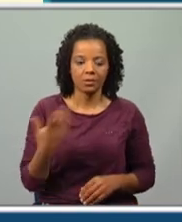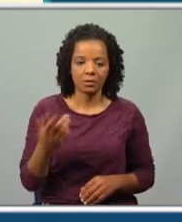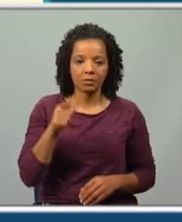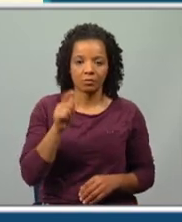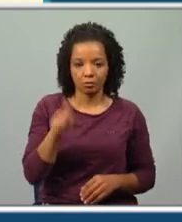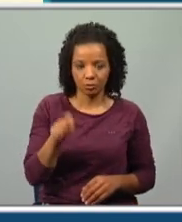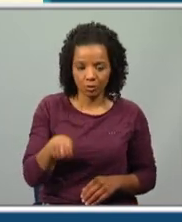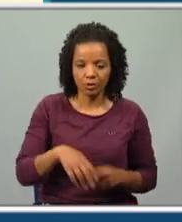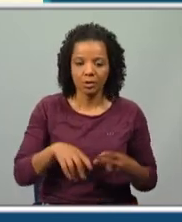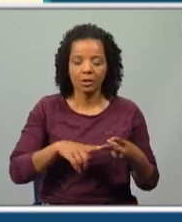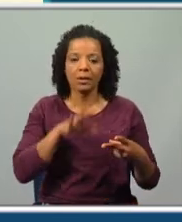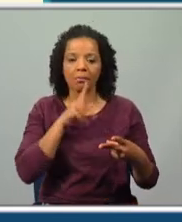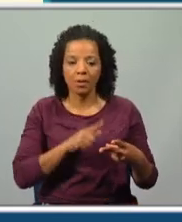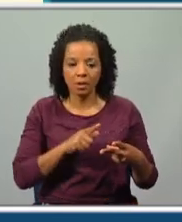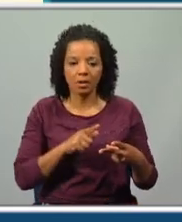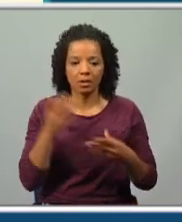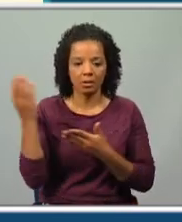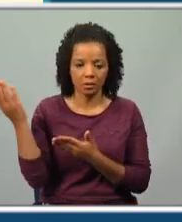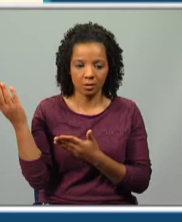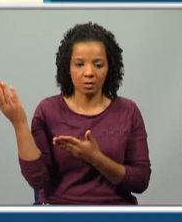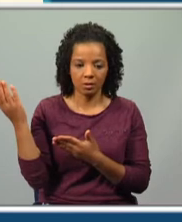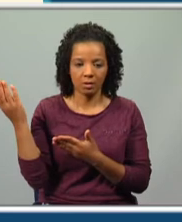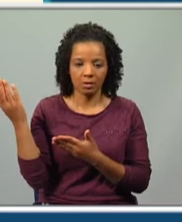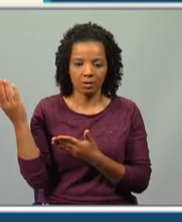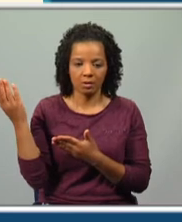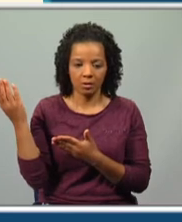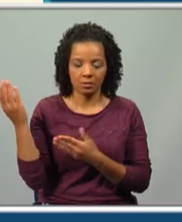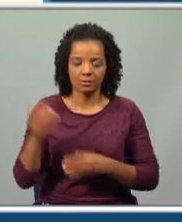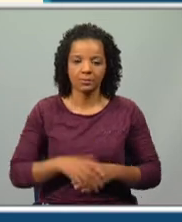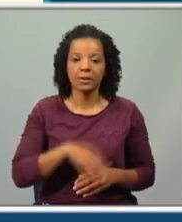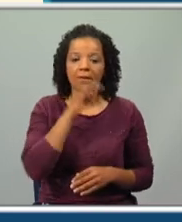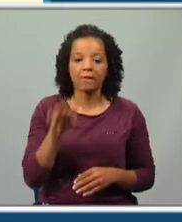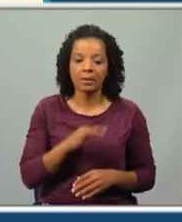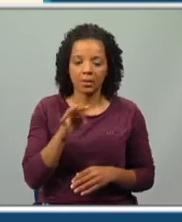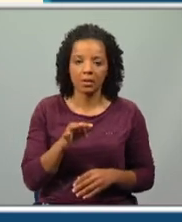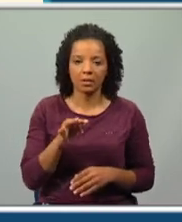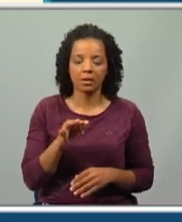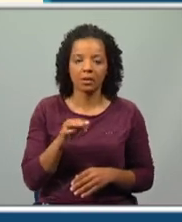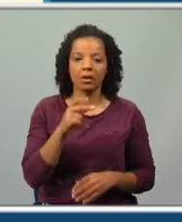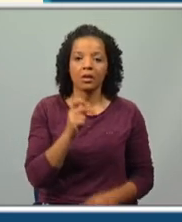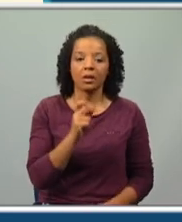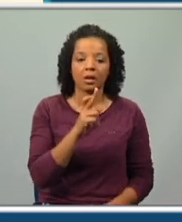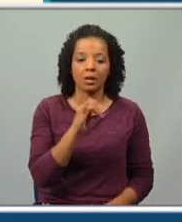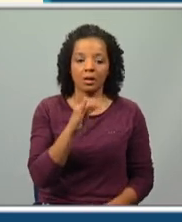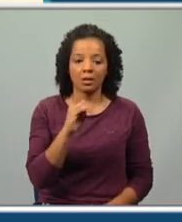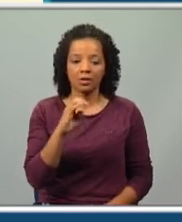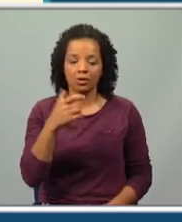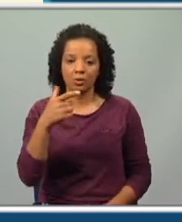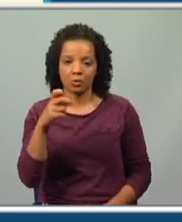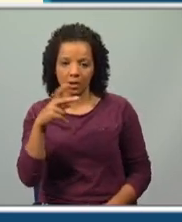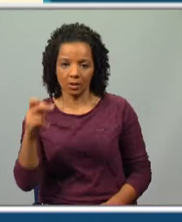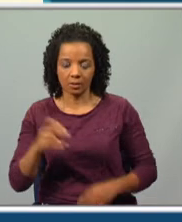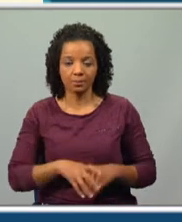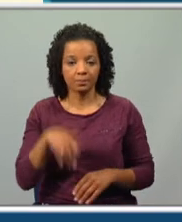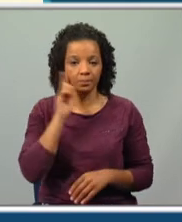juiz, e a mãe é Carolina Augusta Pereira de Eça, vinda de uma família aristocrata. Os pormenores relevantes, é